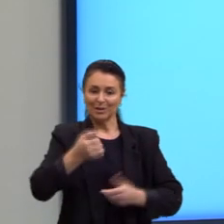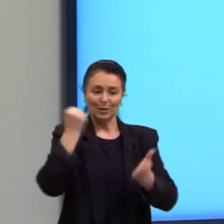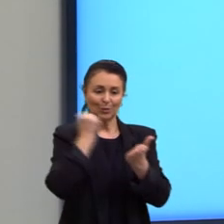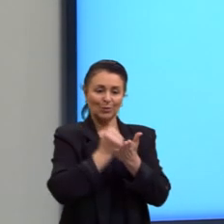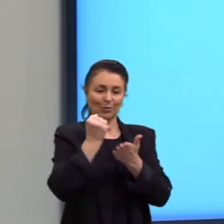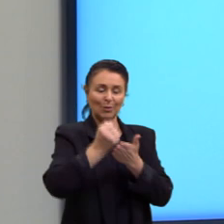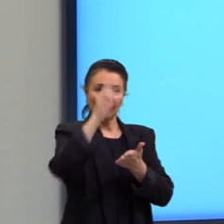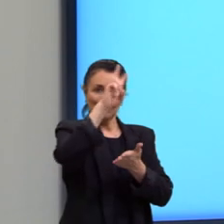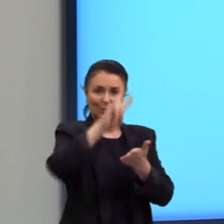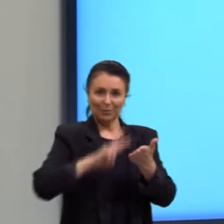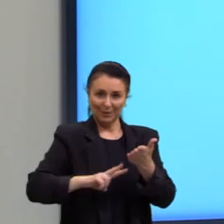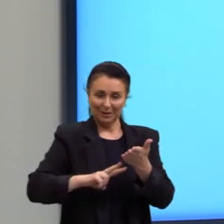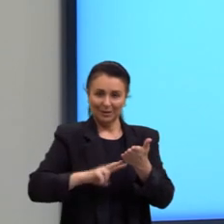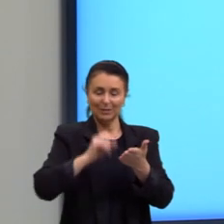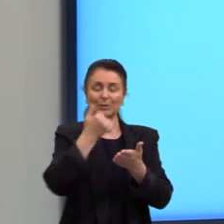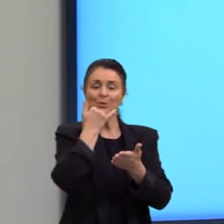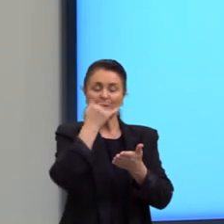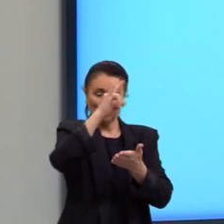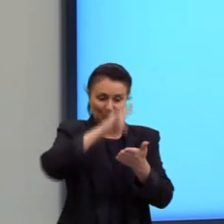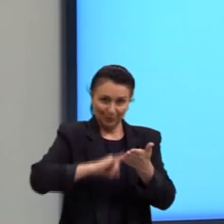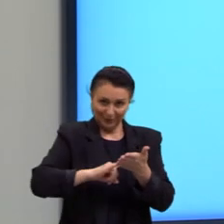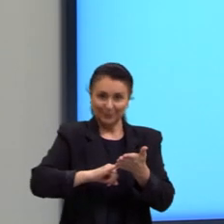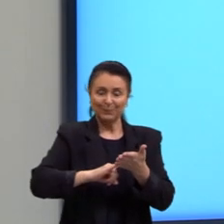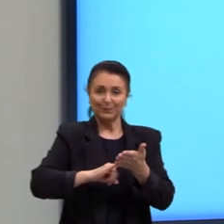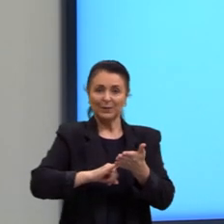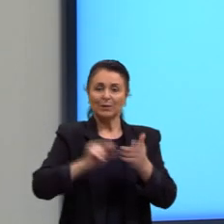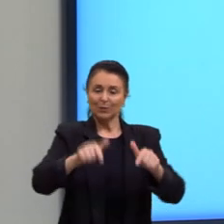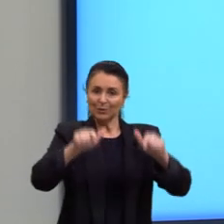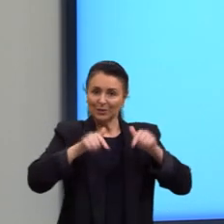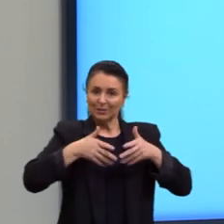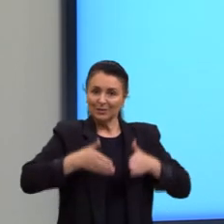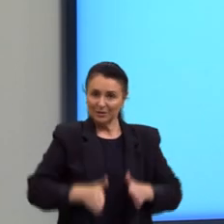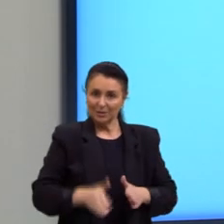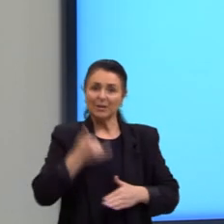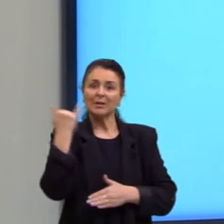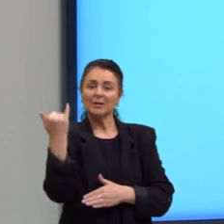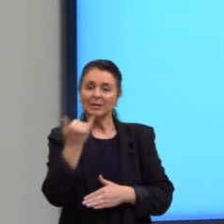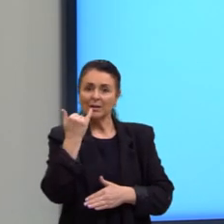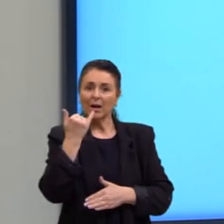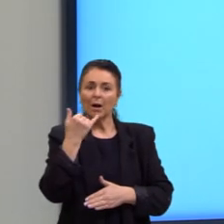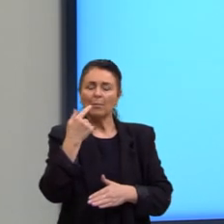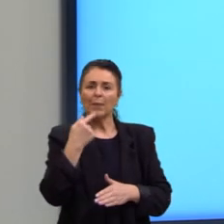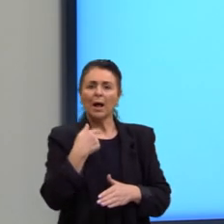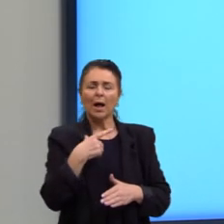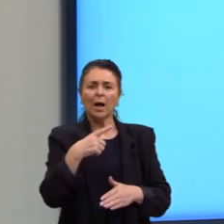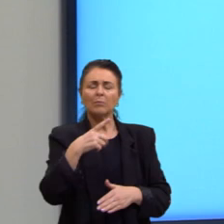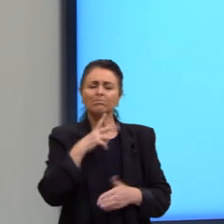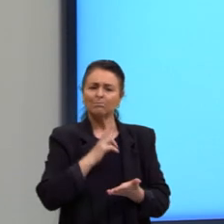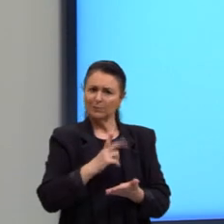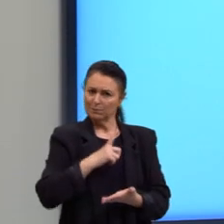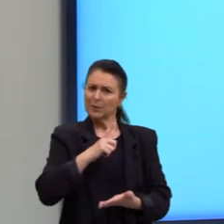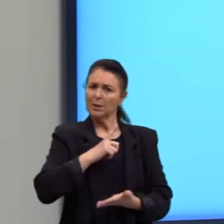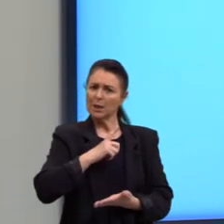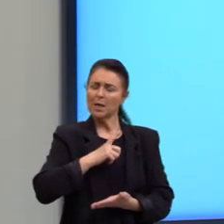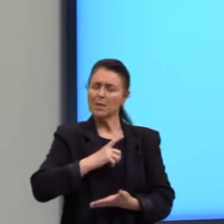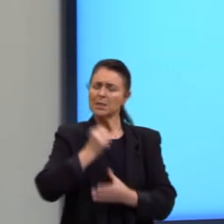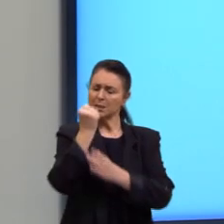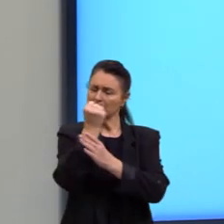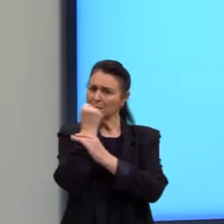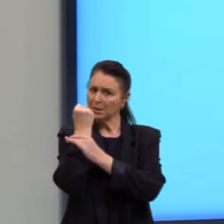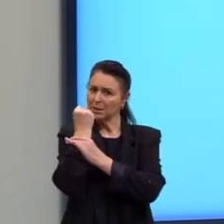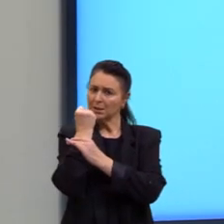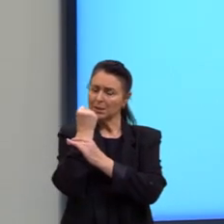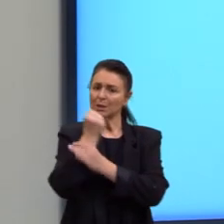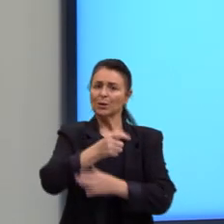de registro civil. Segundo o IBGE, aqueles números lá, a importância dos documentos de registro civil para a preservação da cidadania, os quais